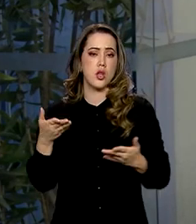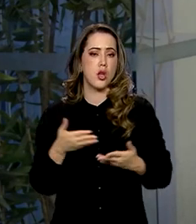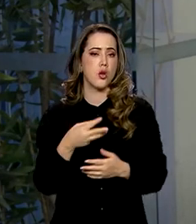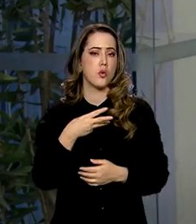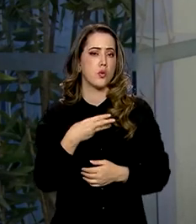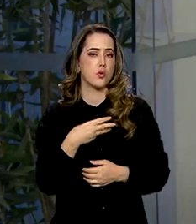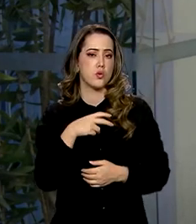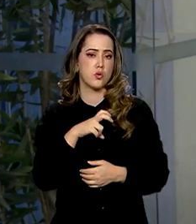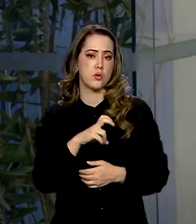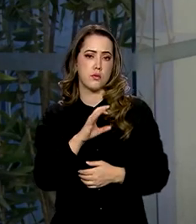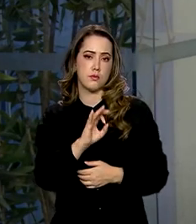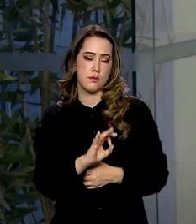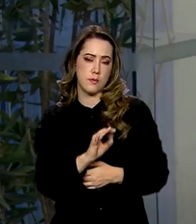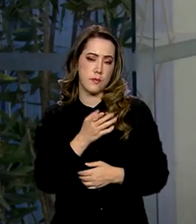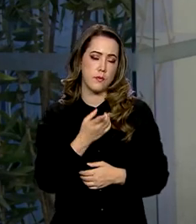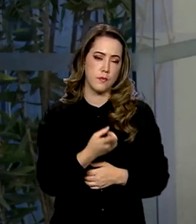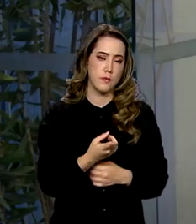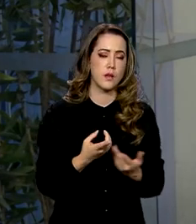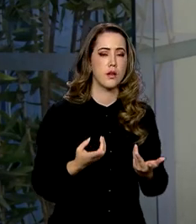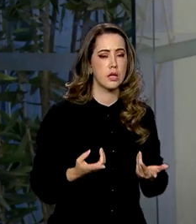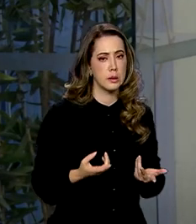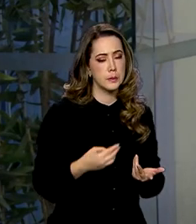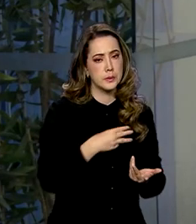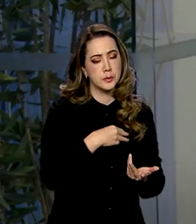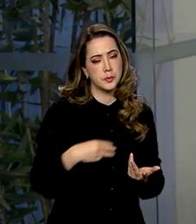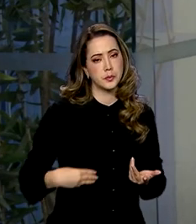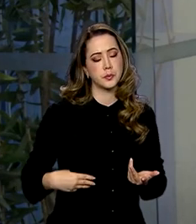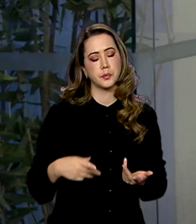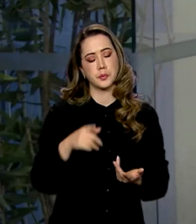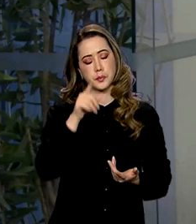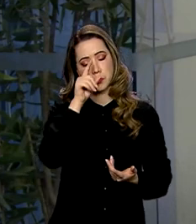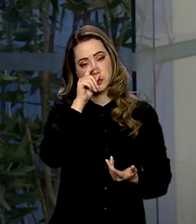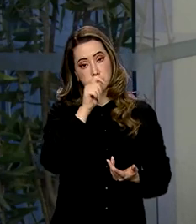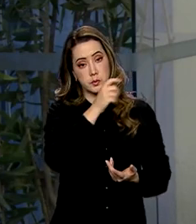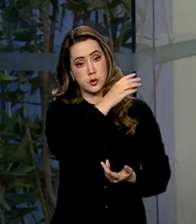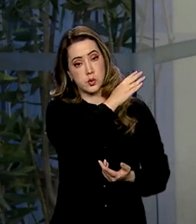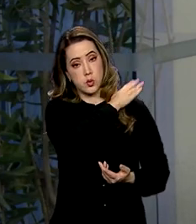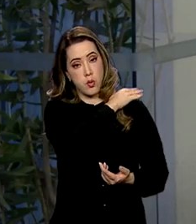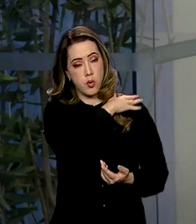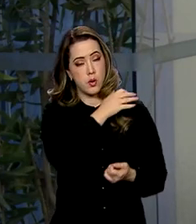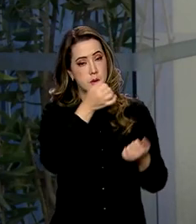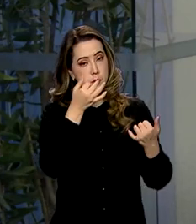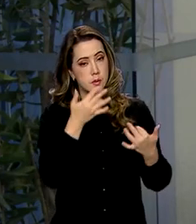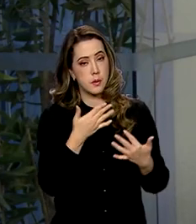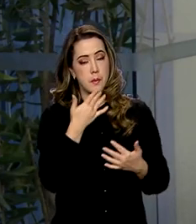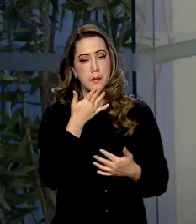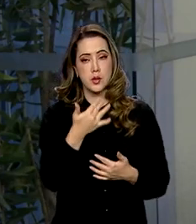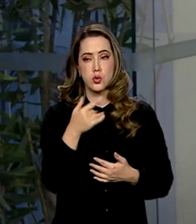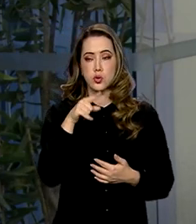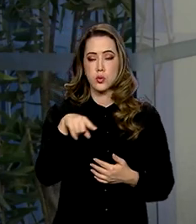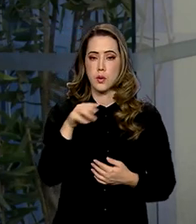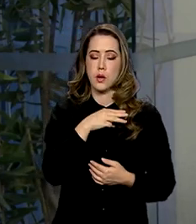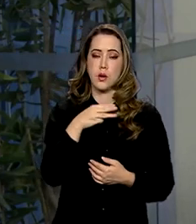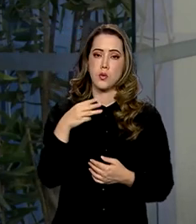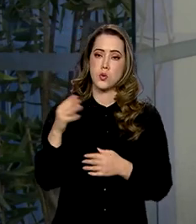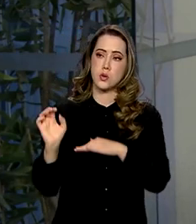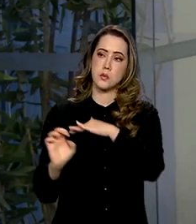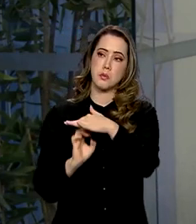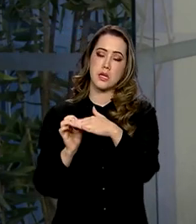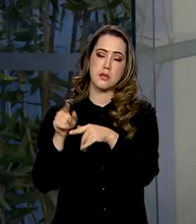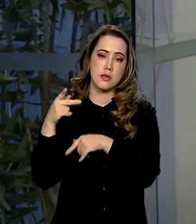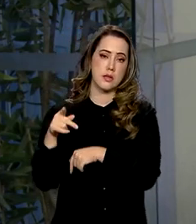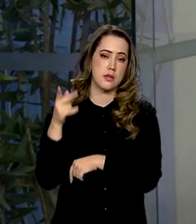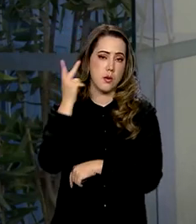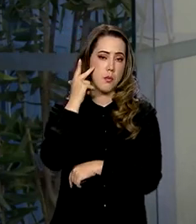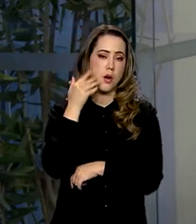35%. O ministro, então, Rui Costa, pediu aos empresários aqui de São Paulo a colaboração, tanto com propostas, projetos, mas também com